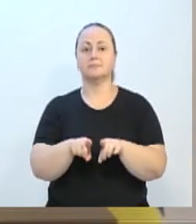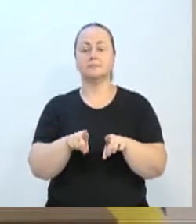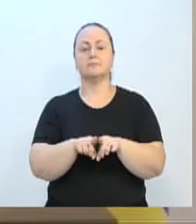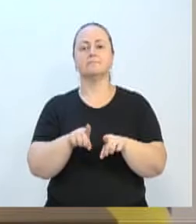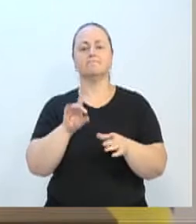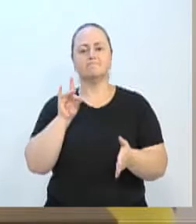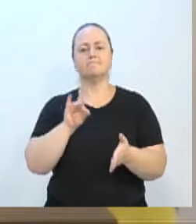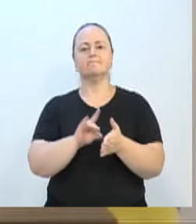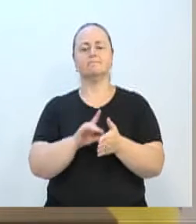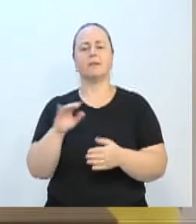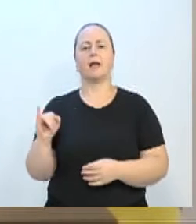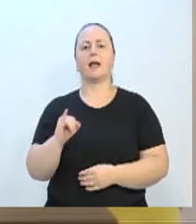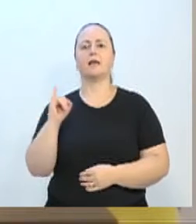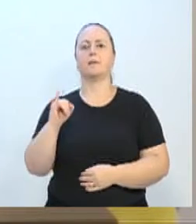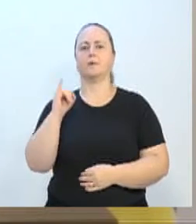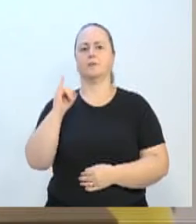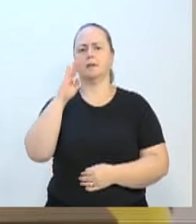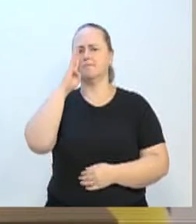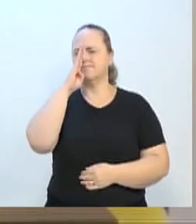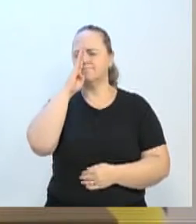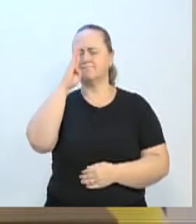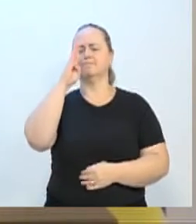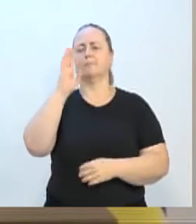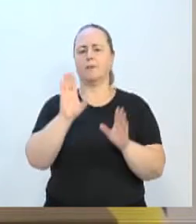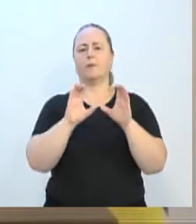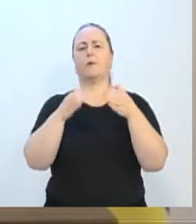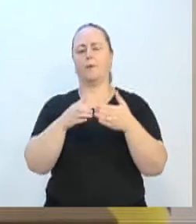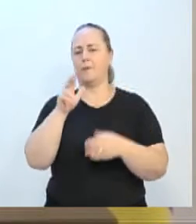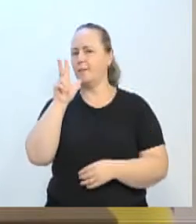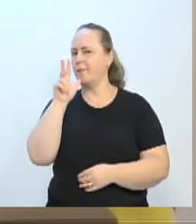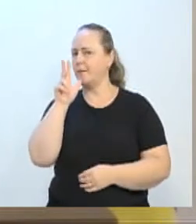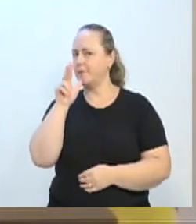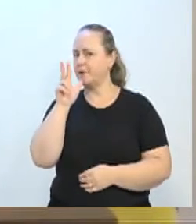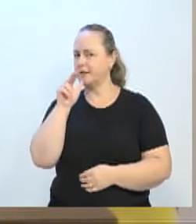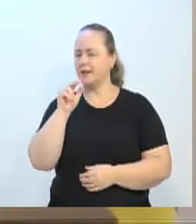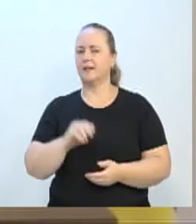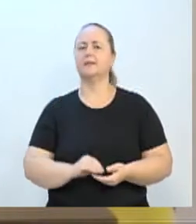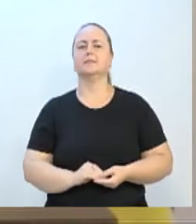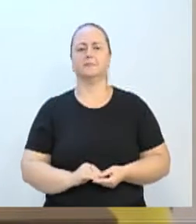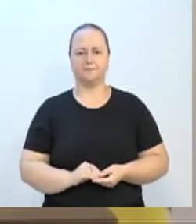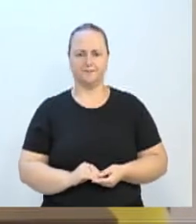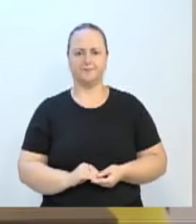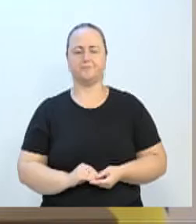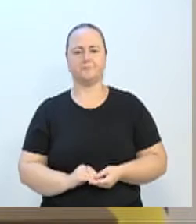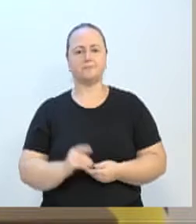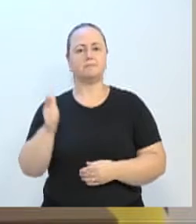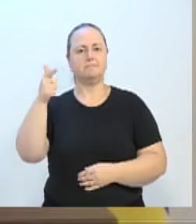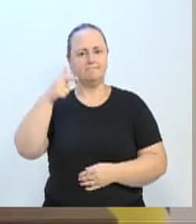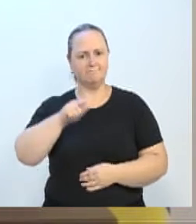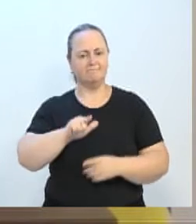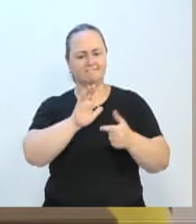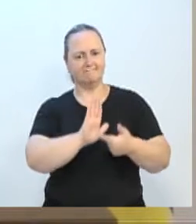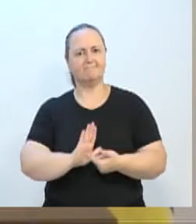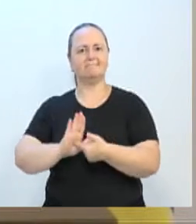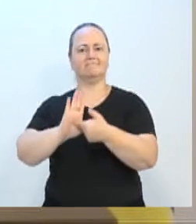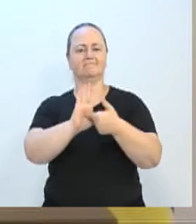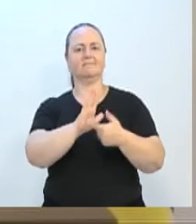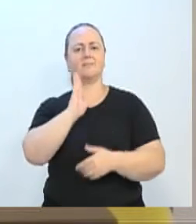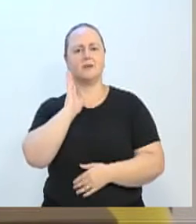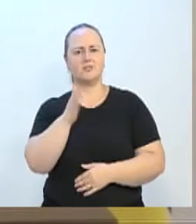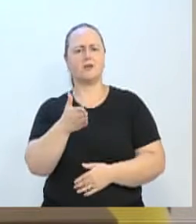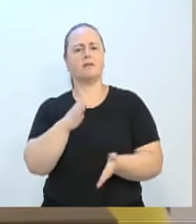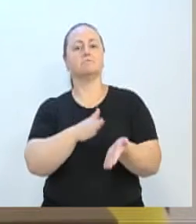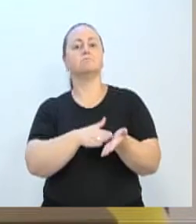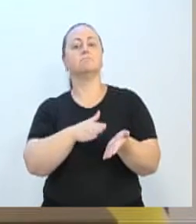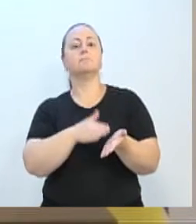importante lá, principalmente para a comunidade da Água Verde. Então, nós queremos voltar lá para mostrar que, da mesma forma que nós cobramos do Executivo,